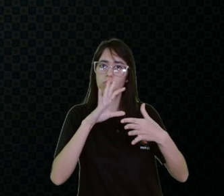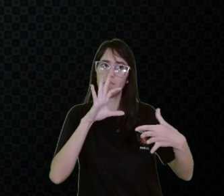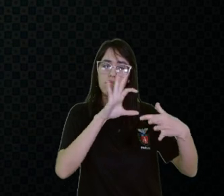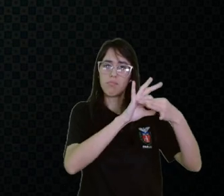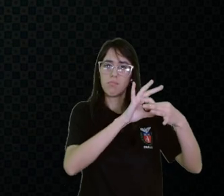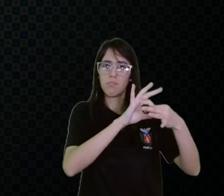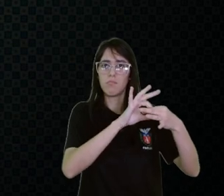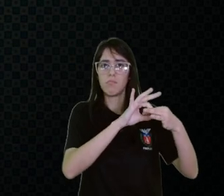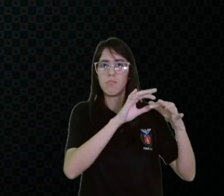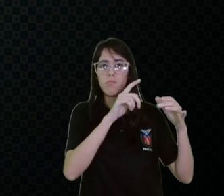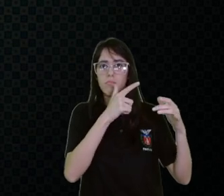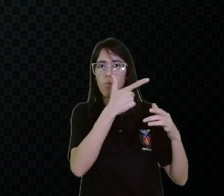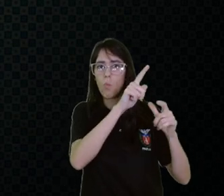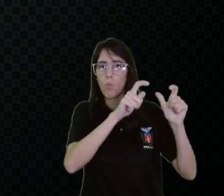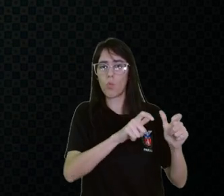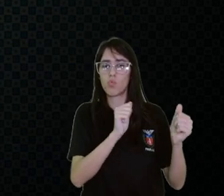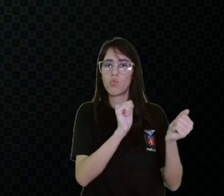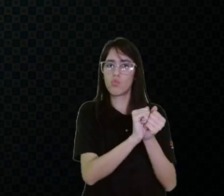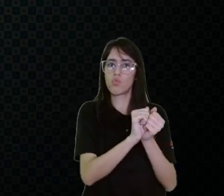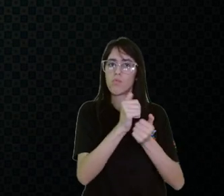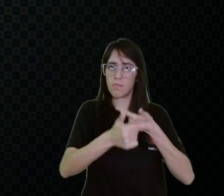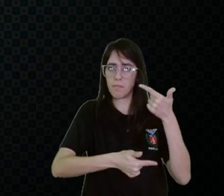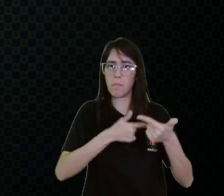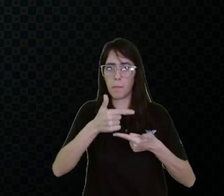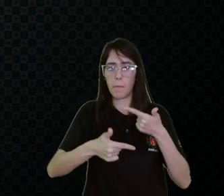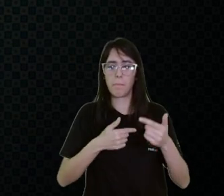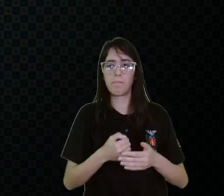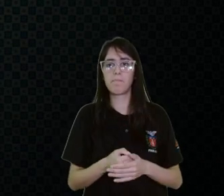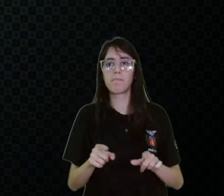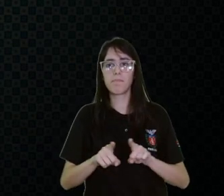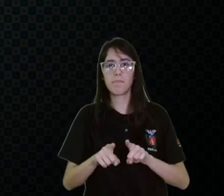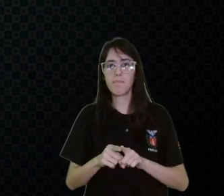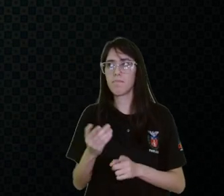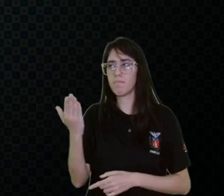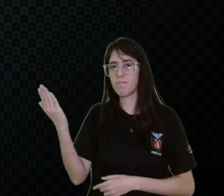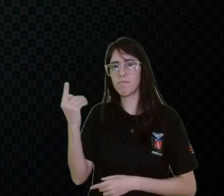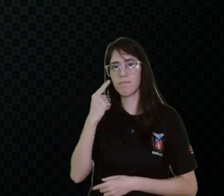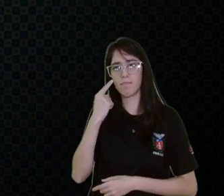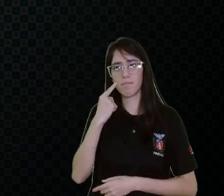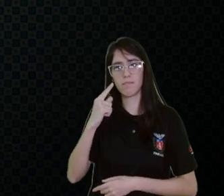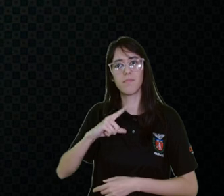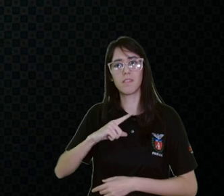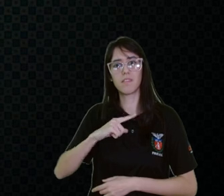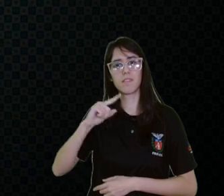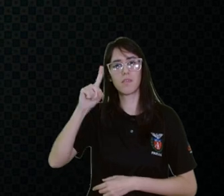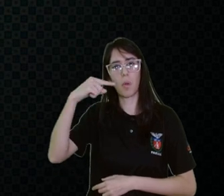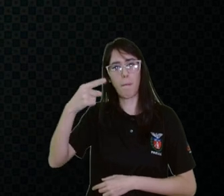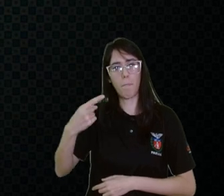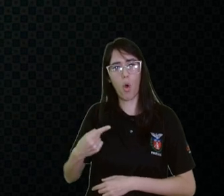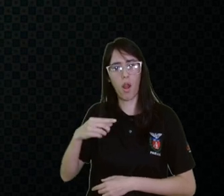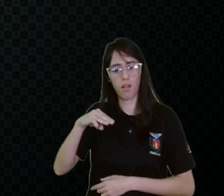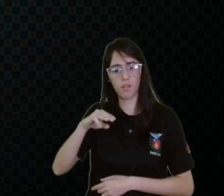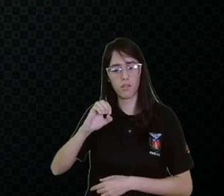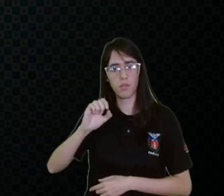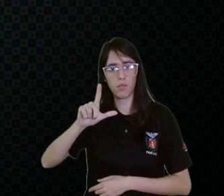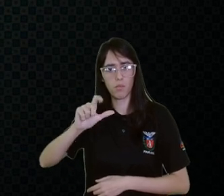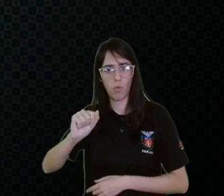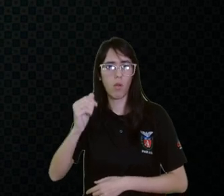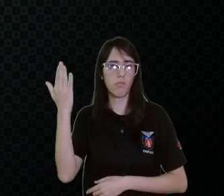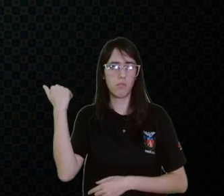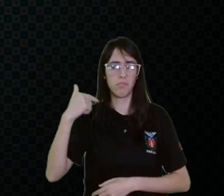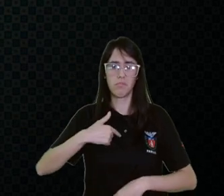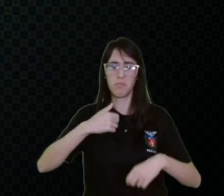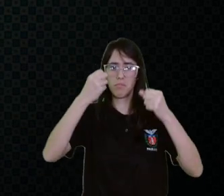possa estar junto, então a gente tem aqui uma mola para fixação da caneta que a gente já falou um pouquinho em slides